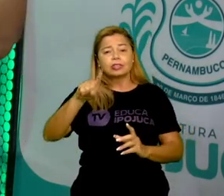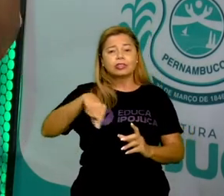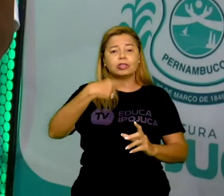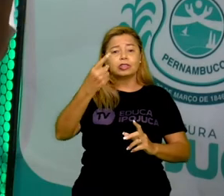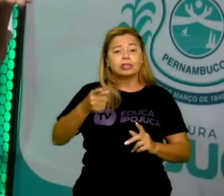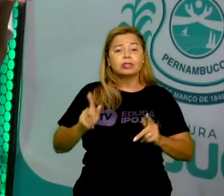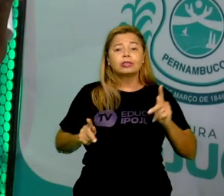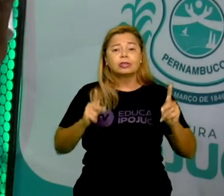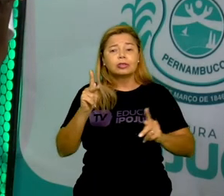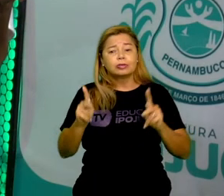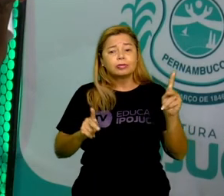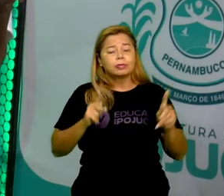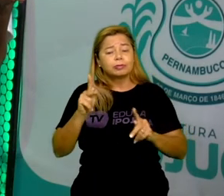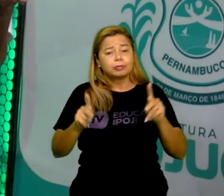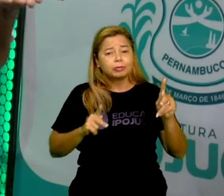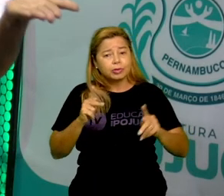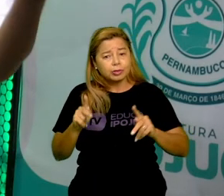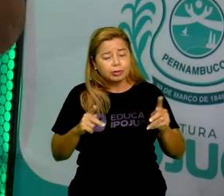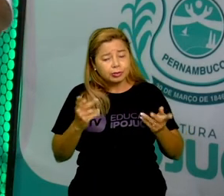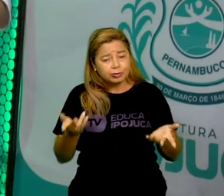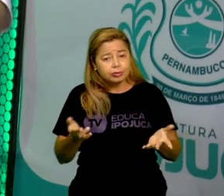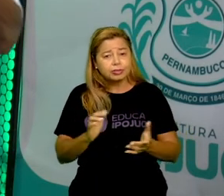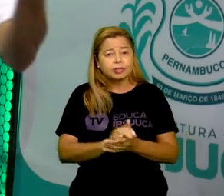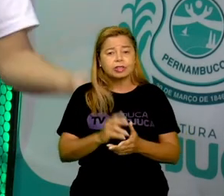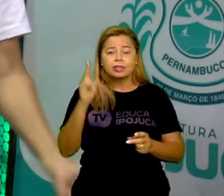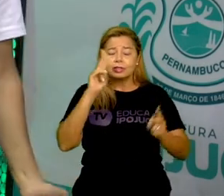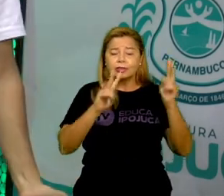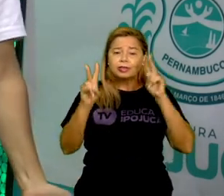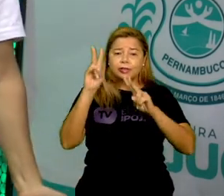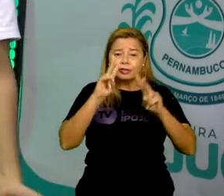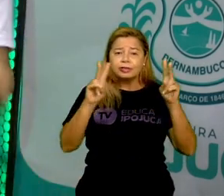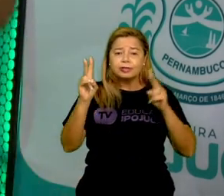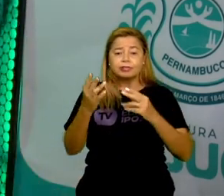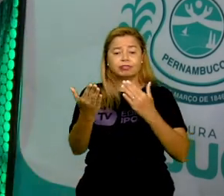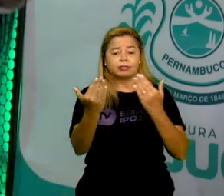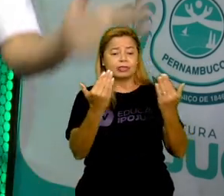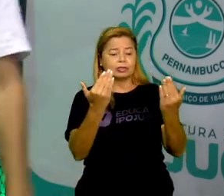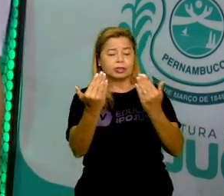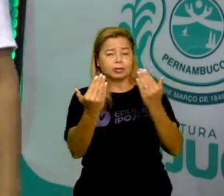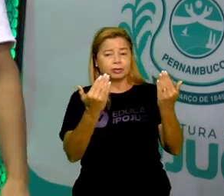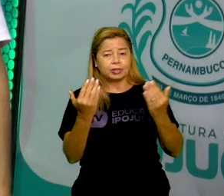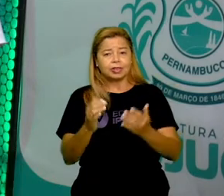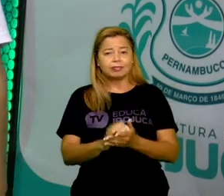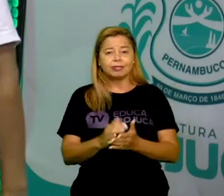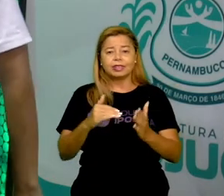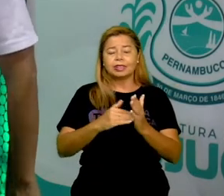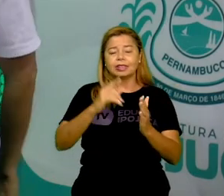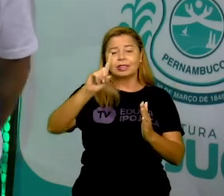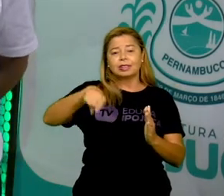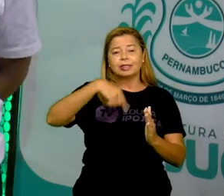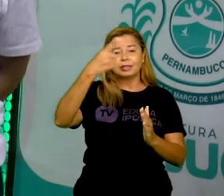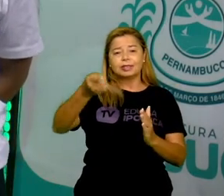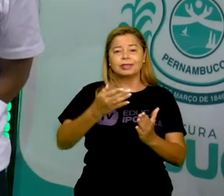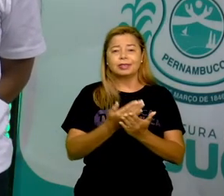família e de povos antigas, como vimos aqui, e vamos fazer uma comparação. E até a próxima aula.